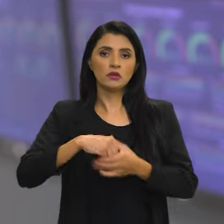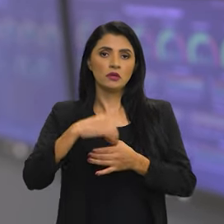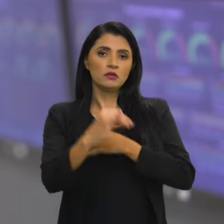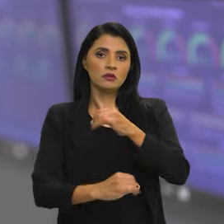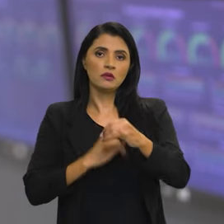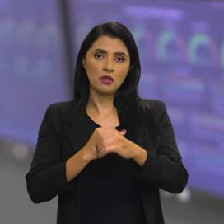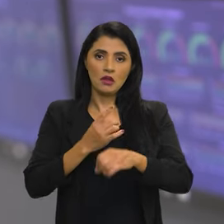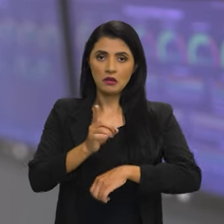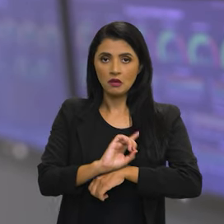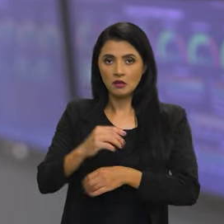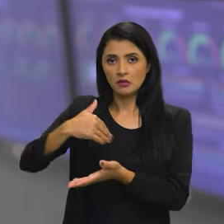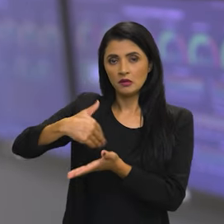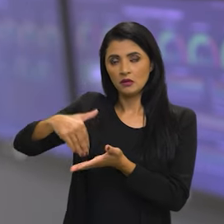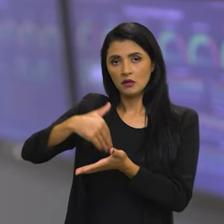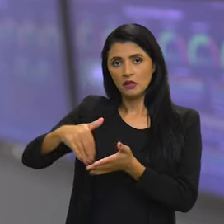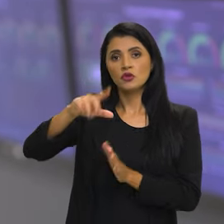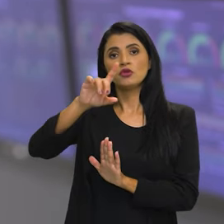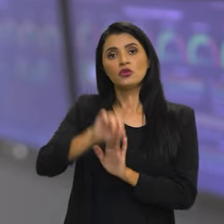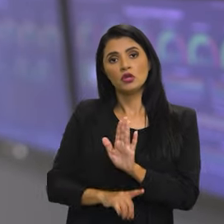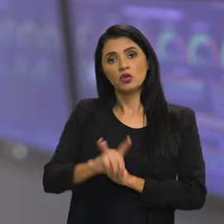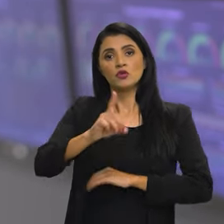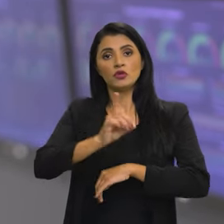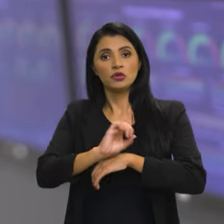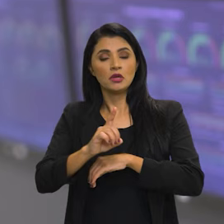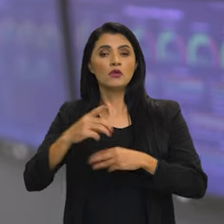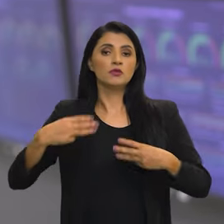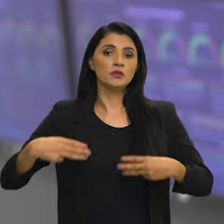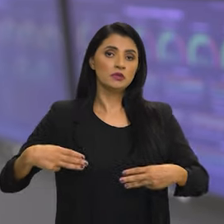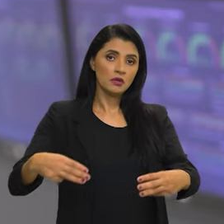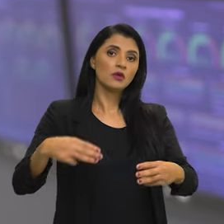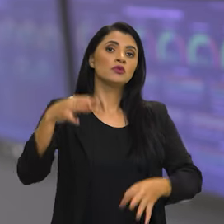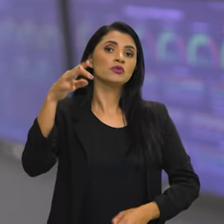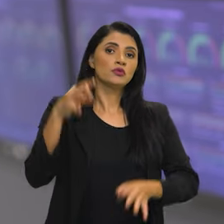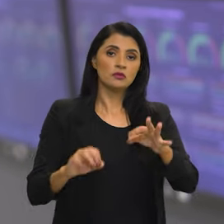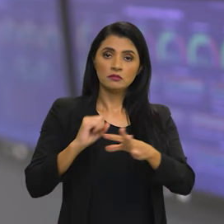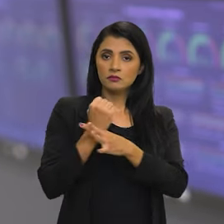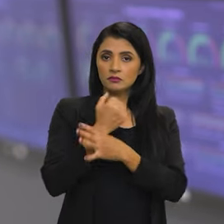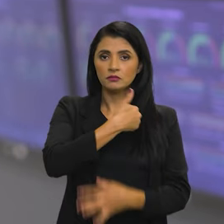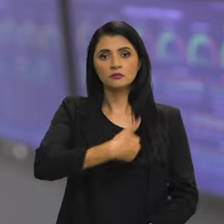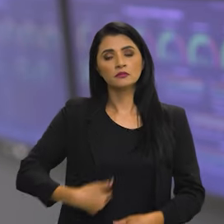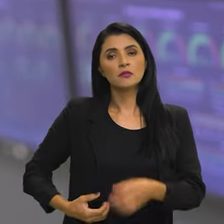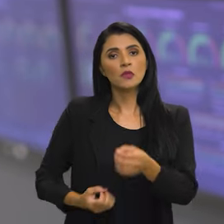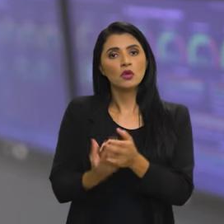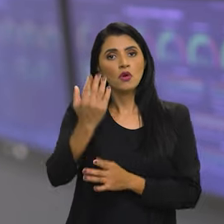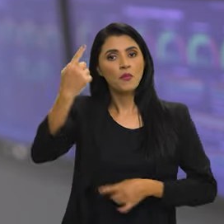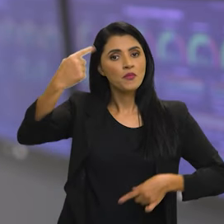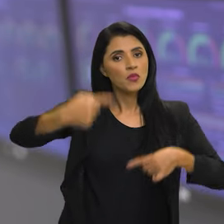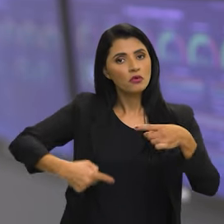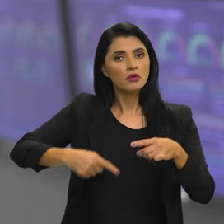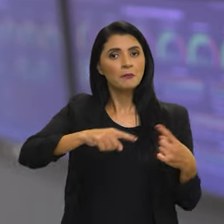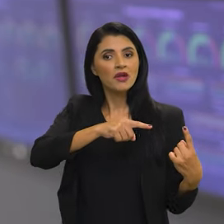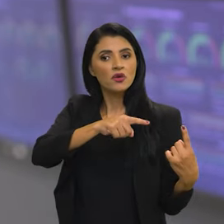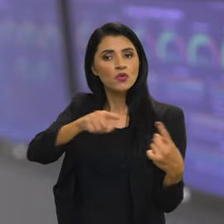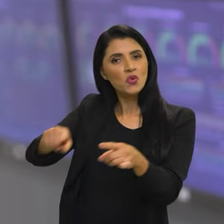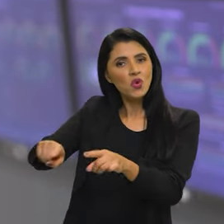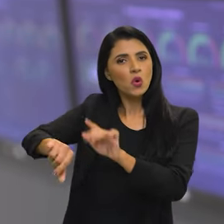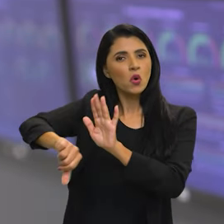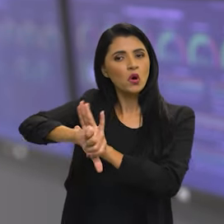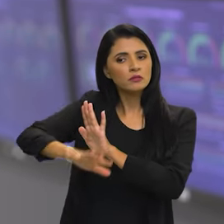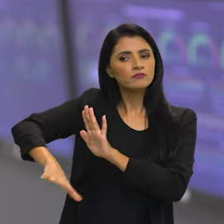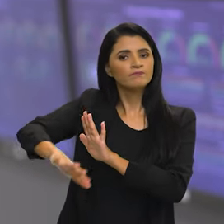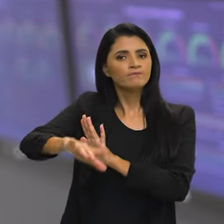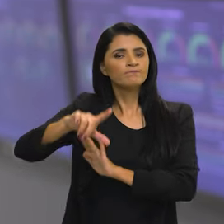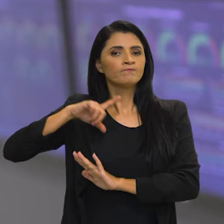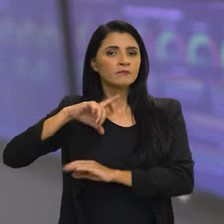digital, a Secretaria de Direitos Digitais do Ministério da Justiça e Segurança Pública desenvolveu políticas para combater